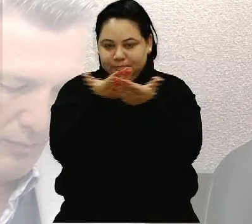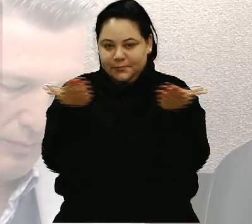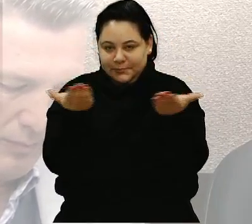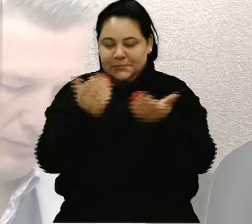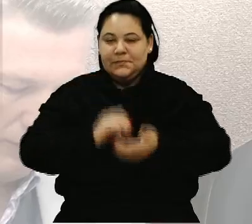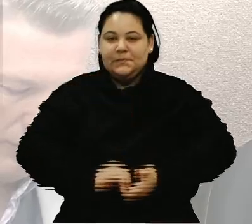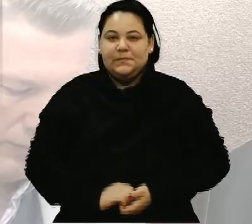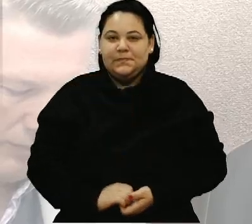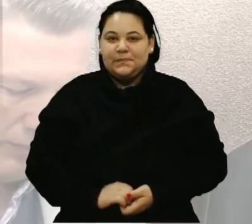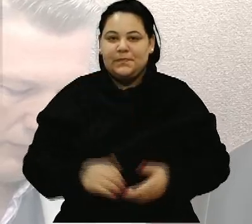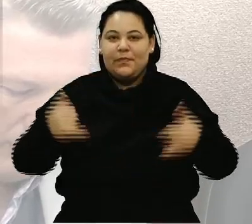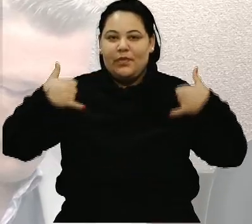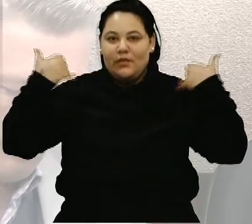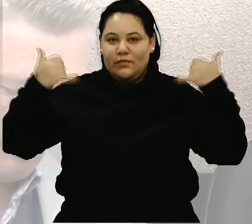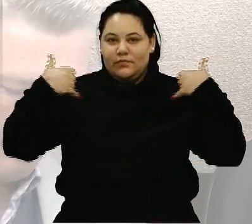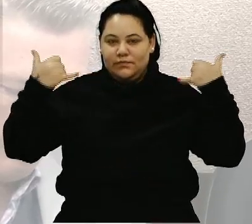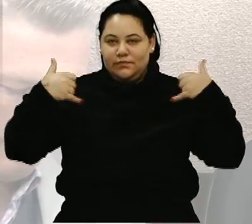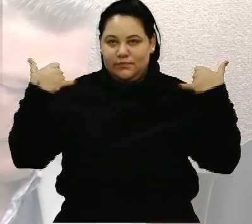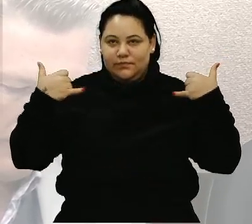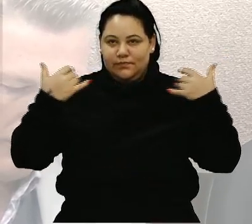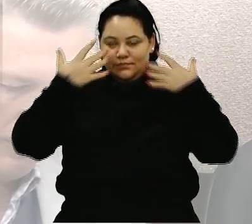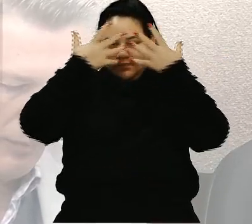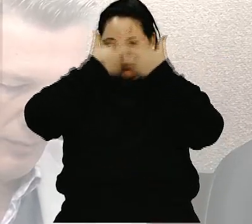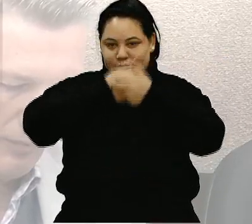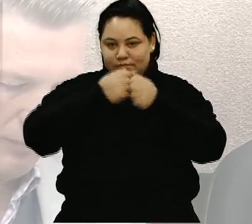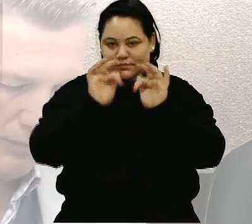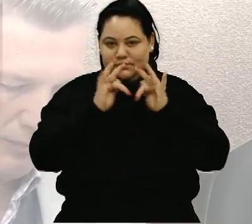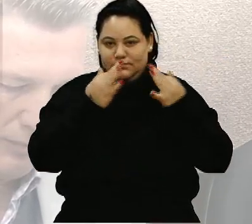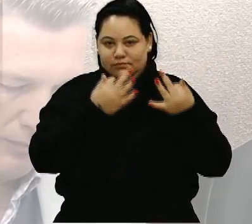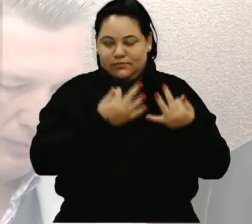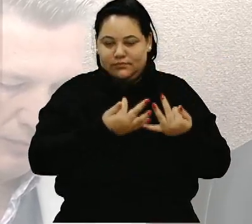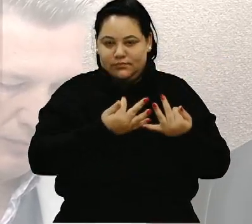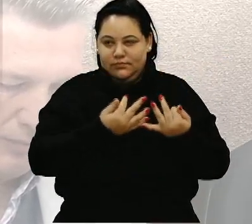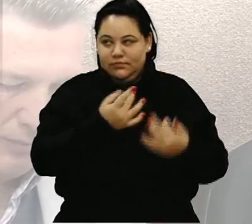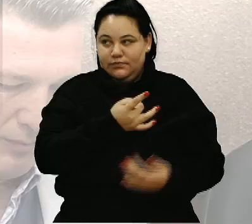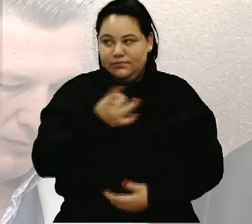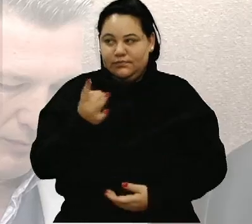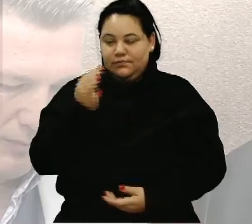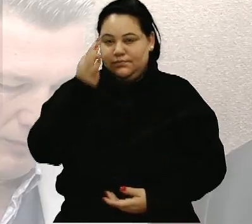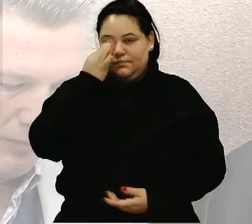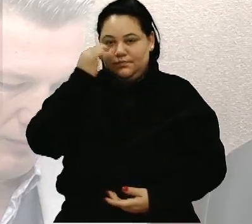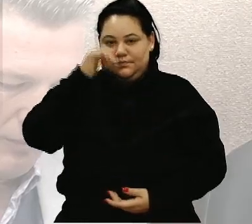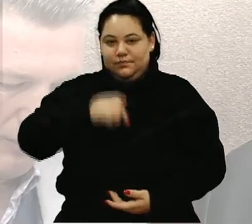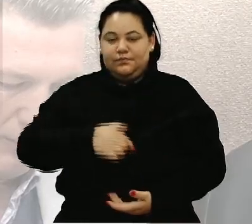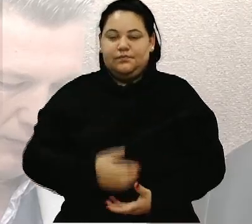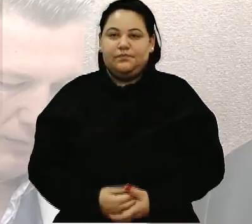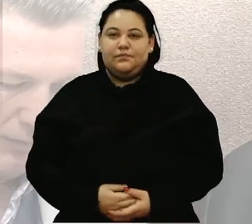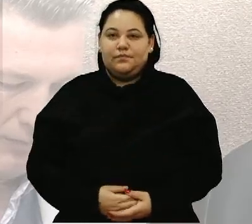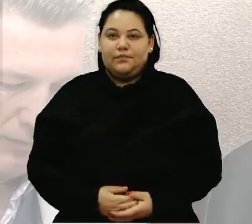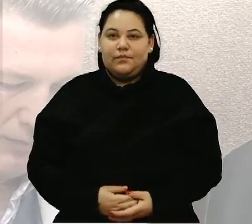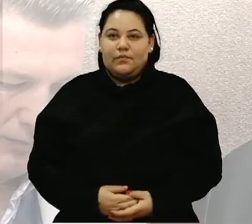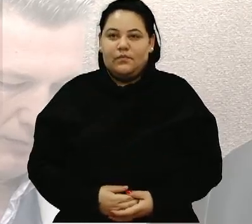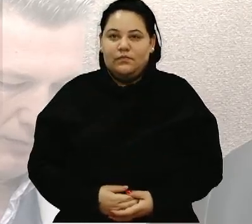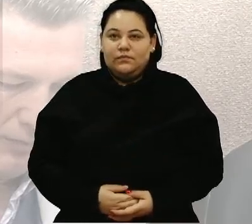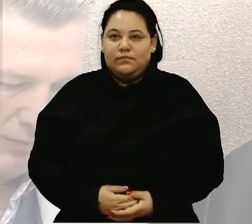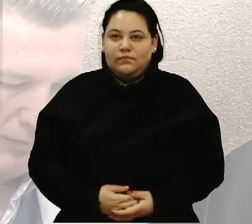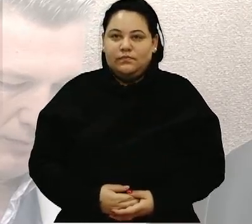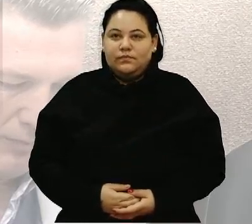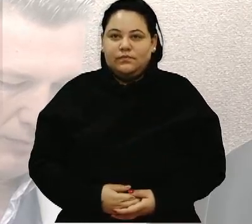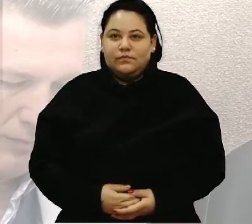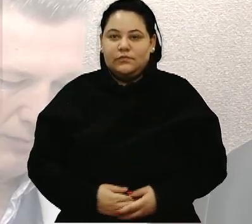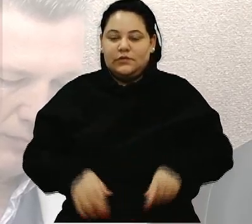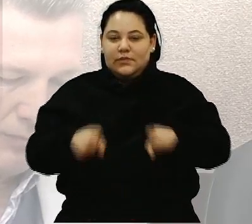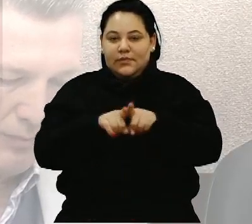aniversário, pela linda família, por vocês estarem aqui. E perguntar para vocês qual é a cor do